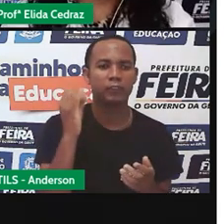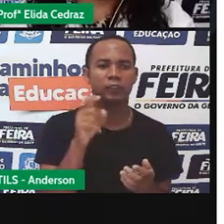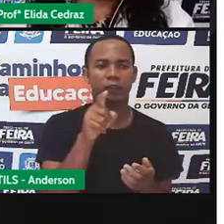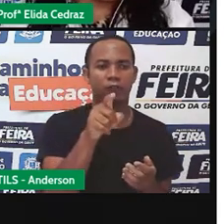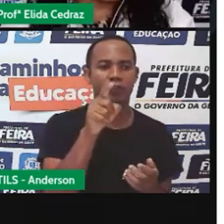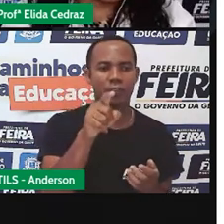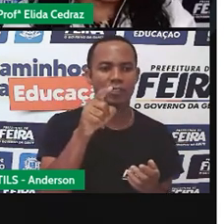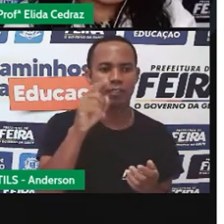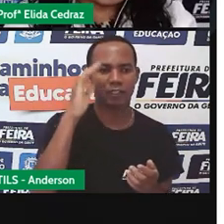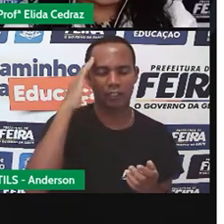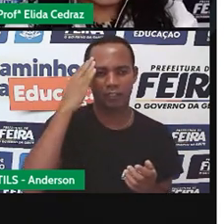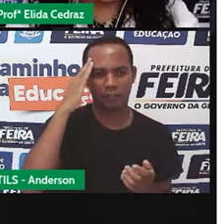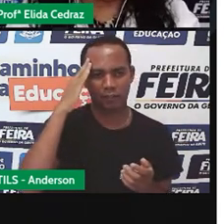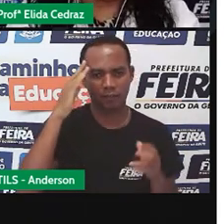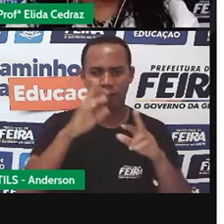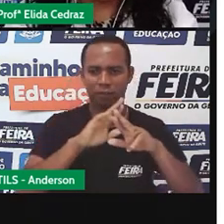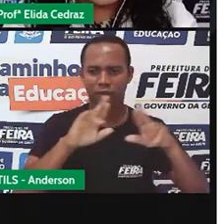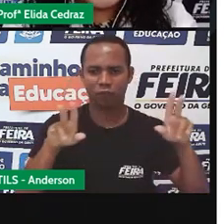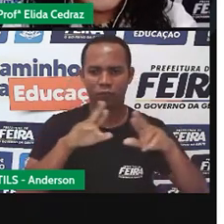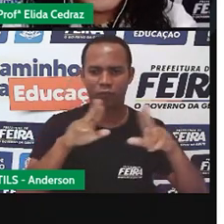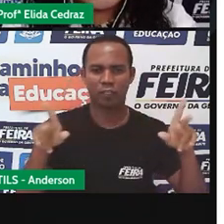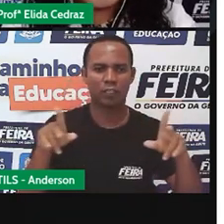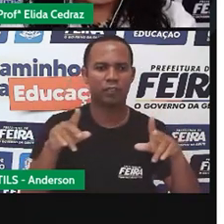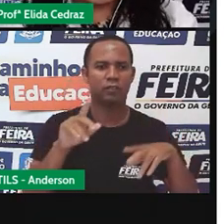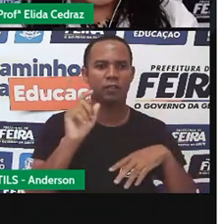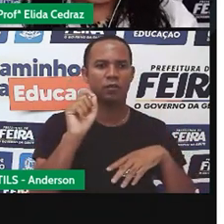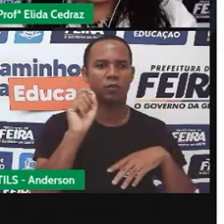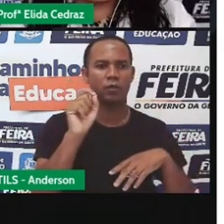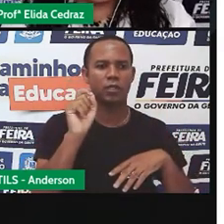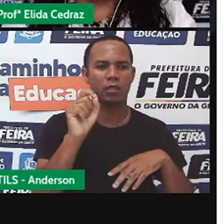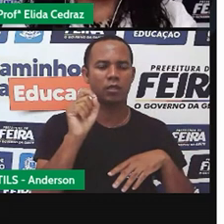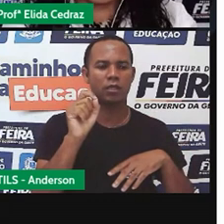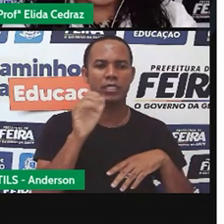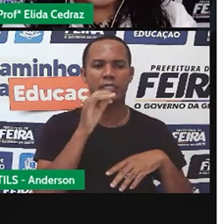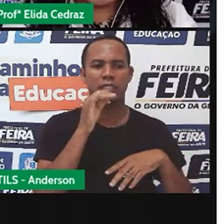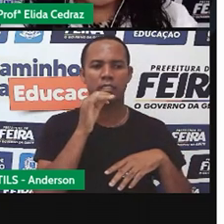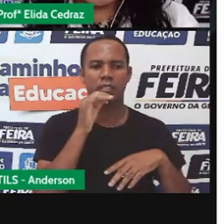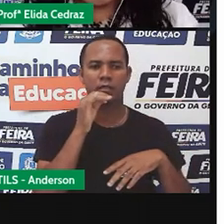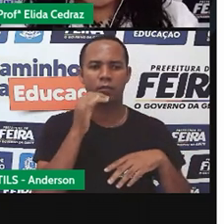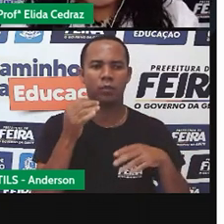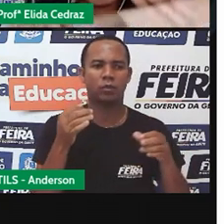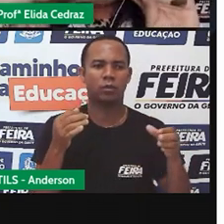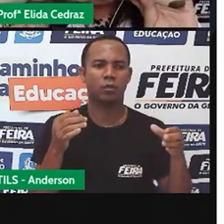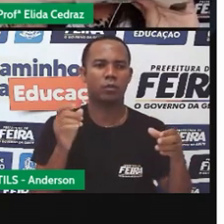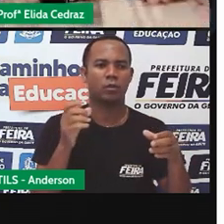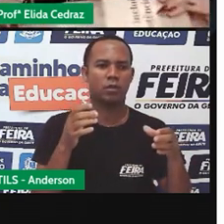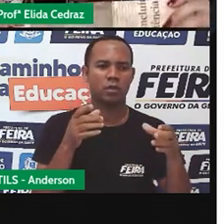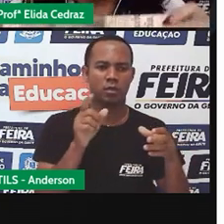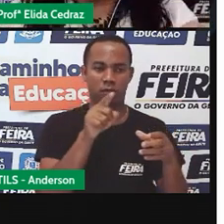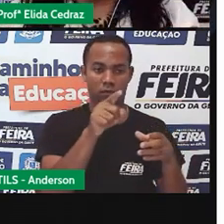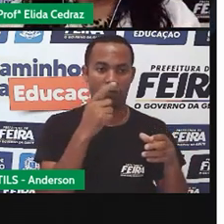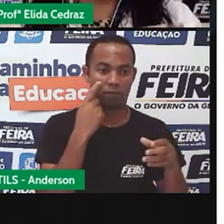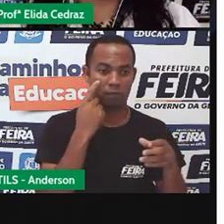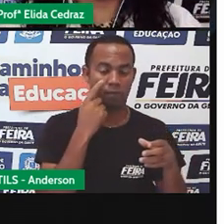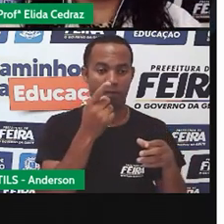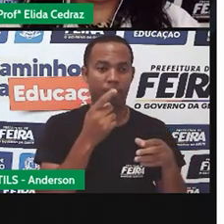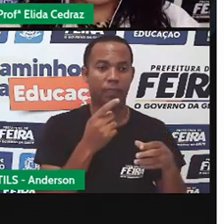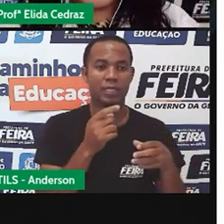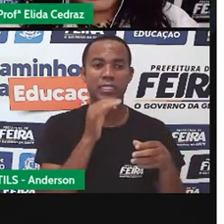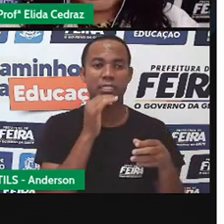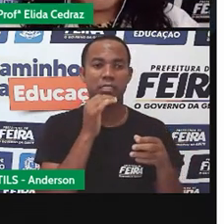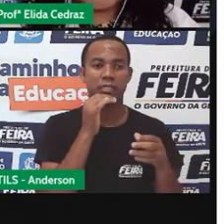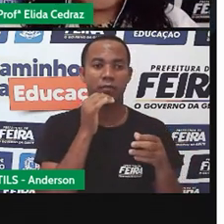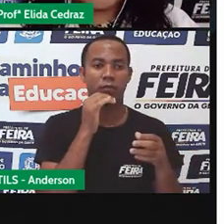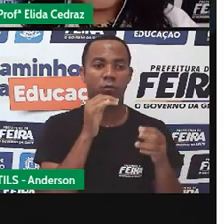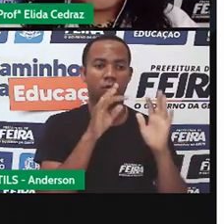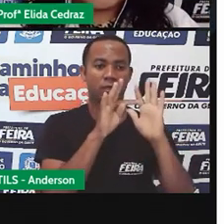entenda a diferença que o jornal, esse que a Pró tem aqui em mãos, ele não é um